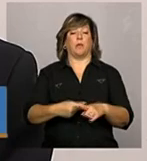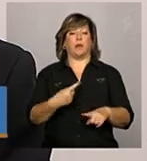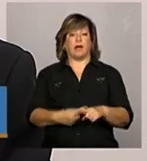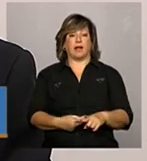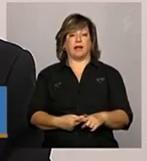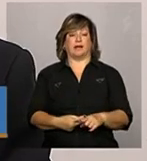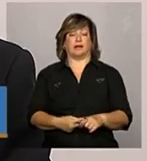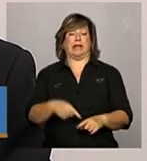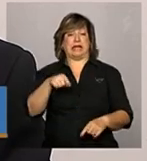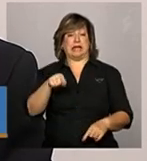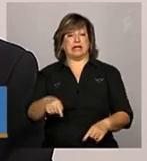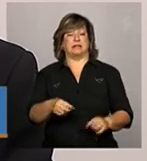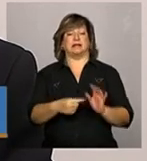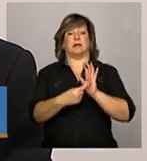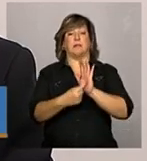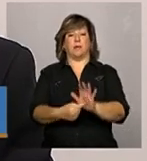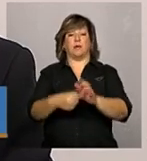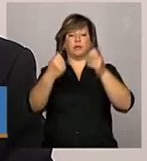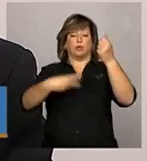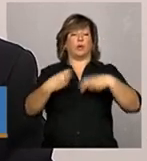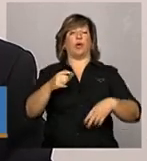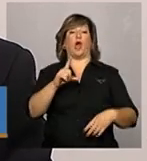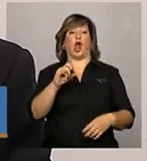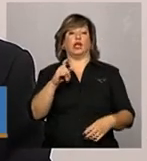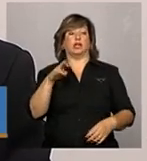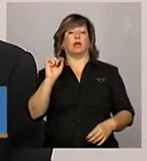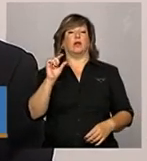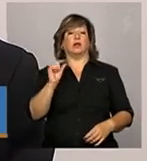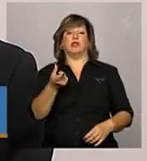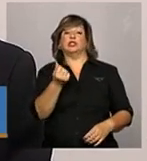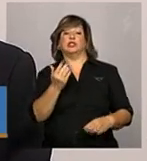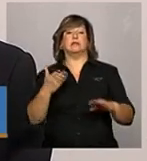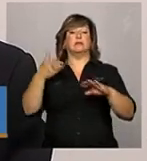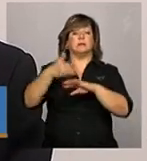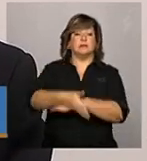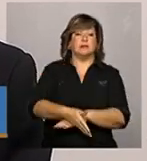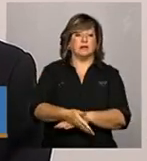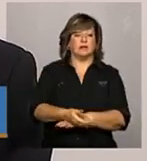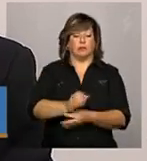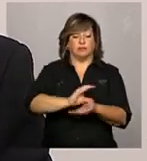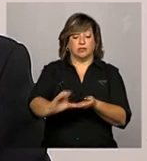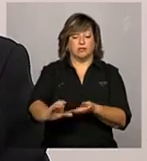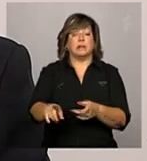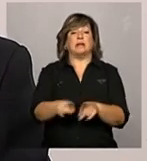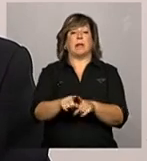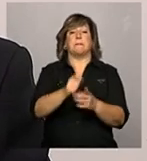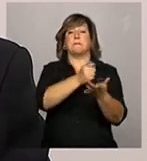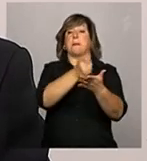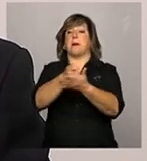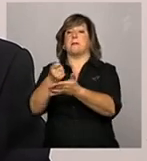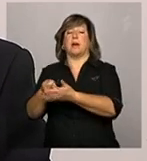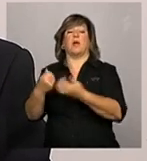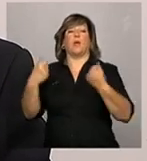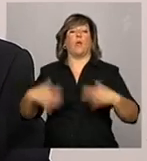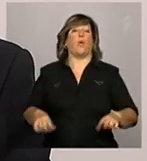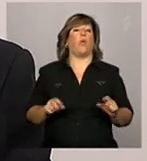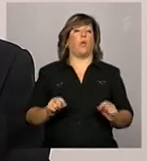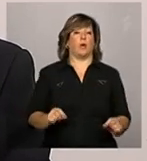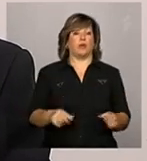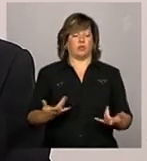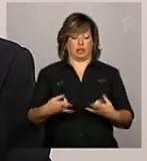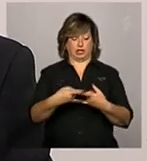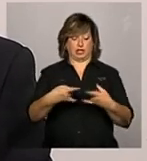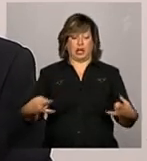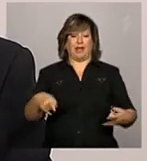o demonstrativo tem a lógica financeira, ou seja, de entradas e saídas das contas bancárias. Então, cheques em trânsito devem ser